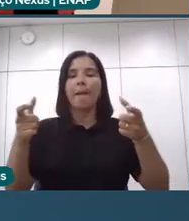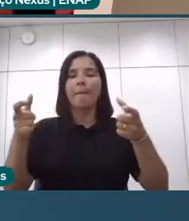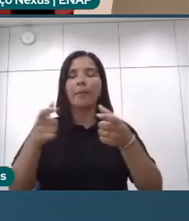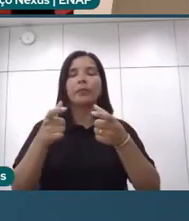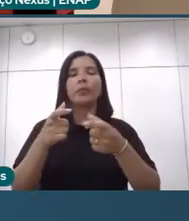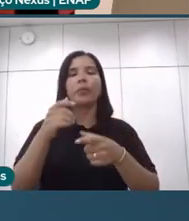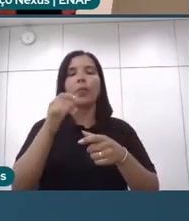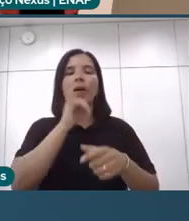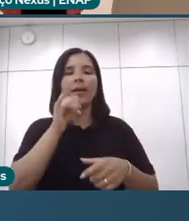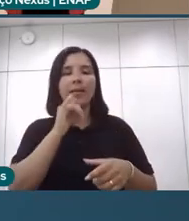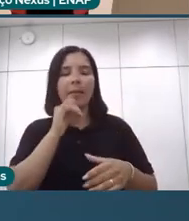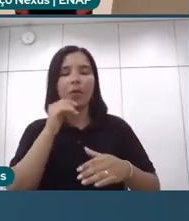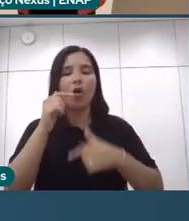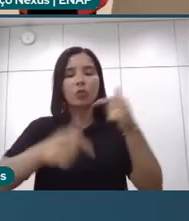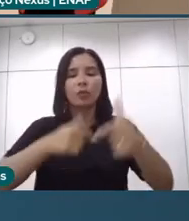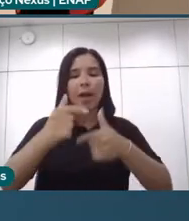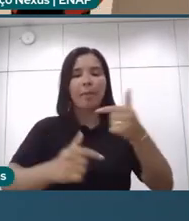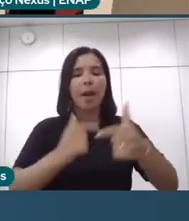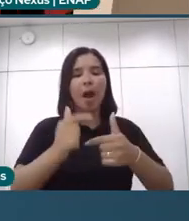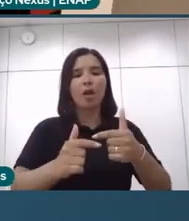maior a participação feminina.